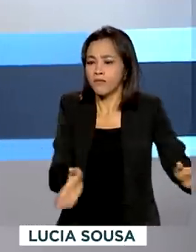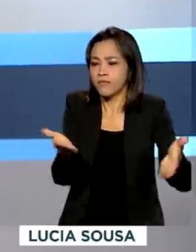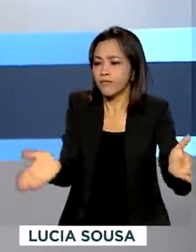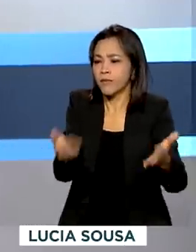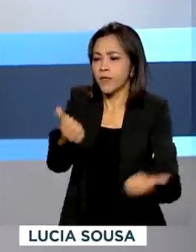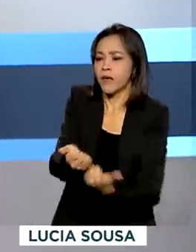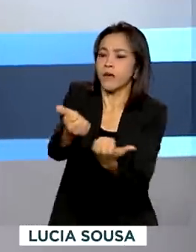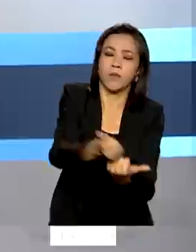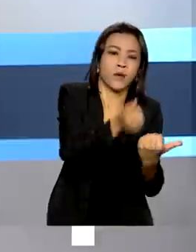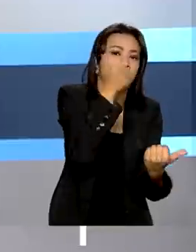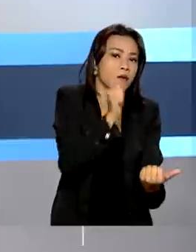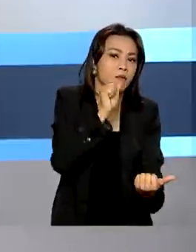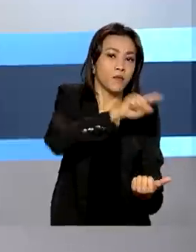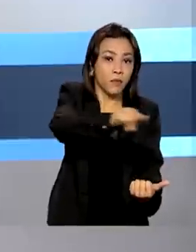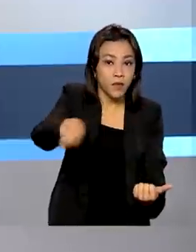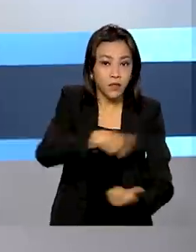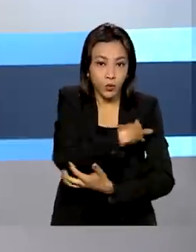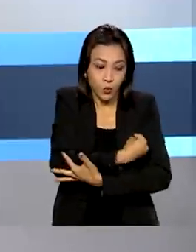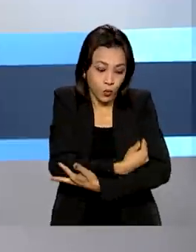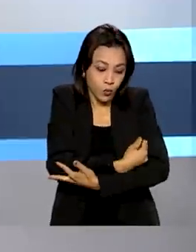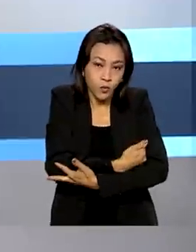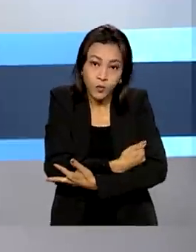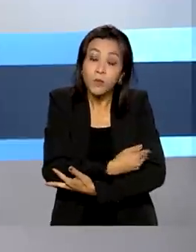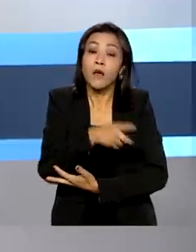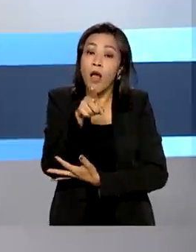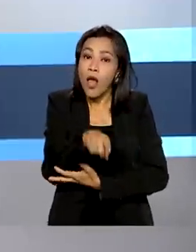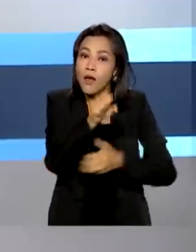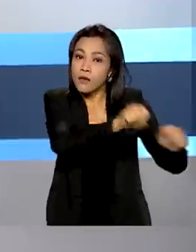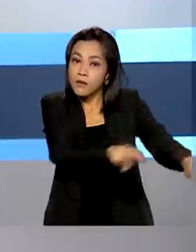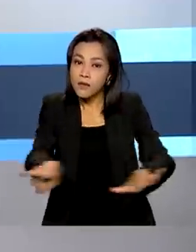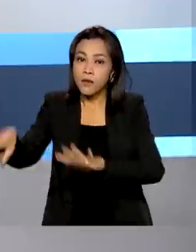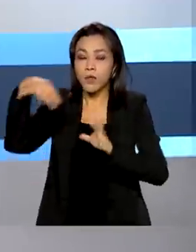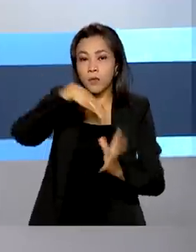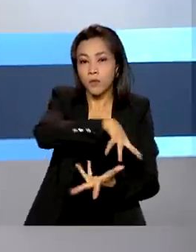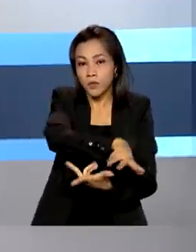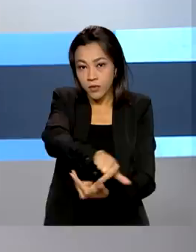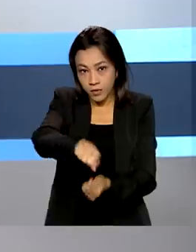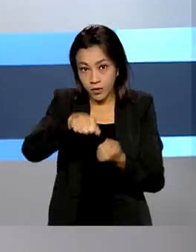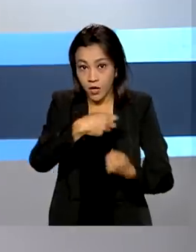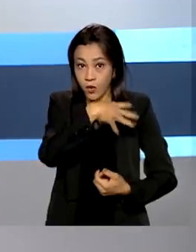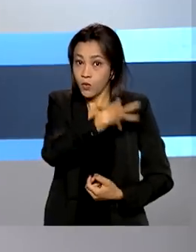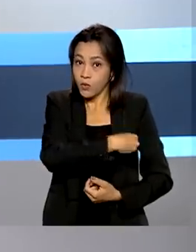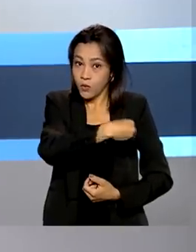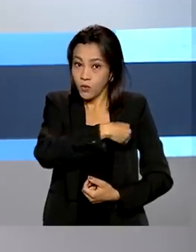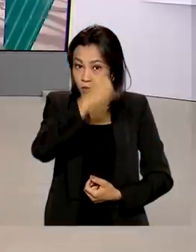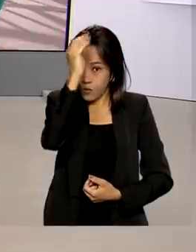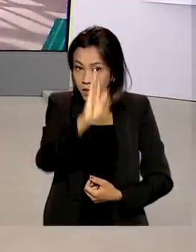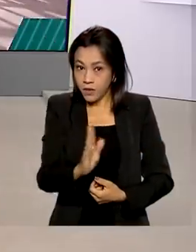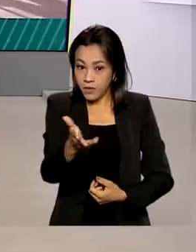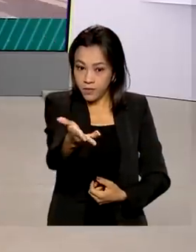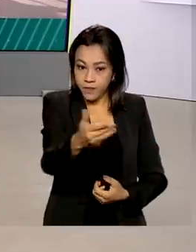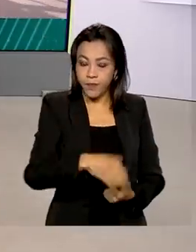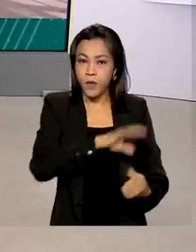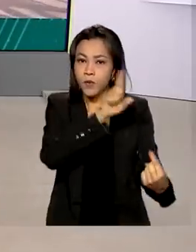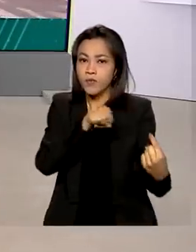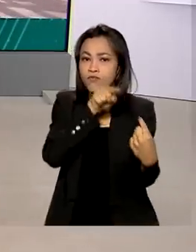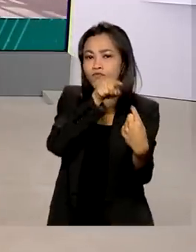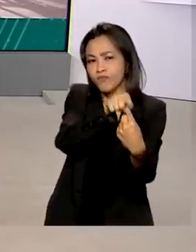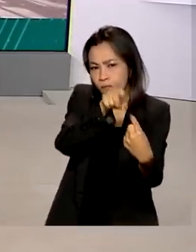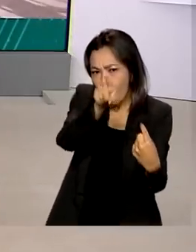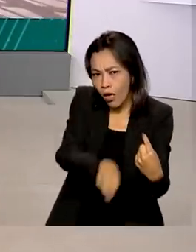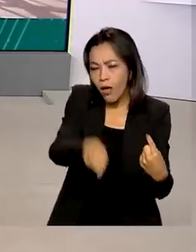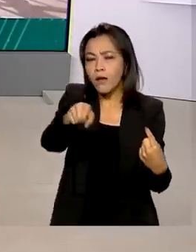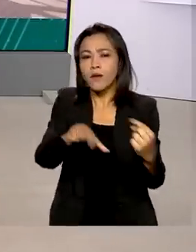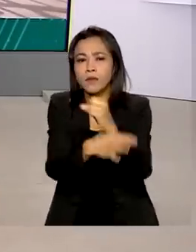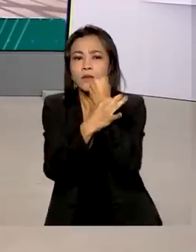as mães na amamentação. A iniciativa faz parte da Semana Mundial do Aleitamento Materno no Brasil. A meta é garantir mais